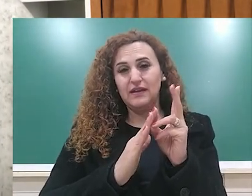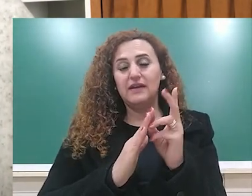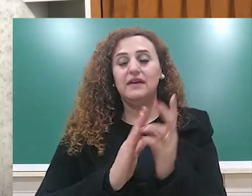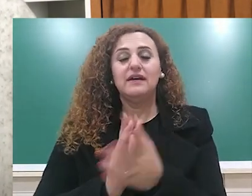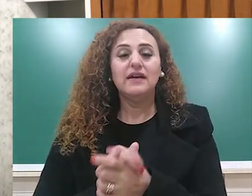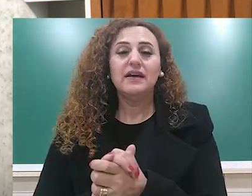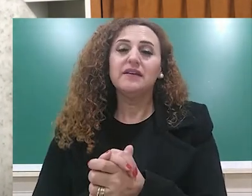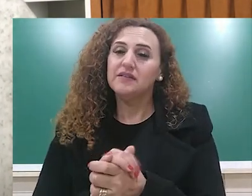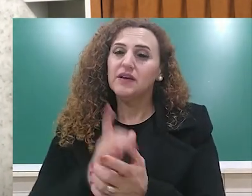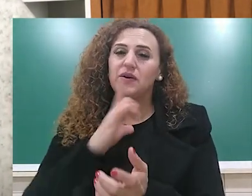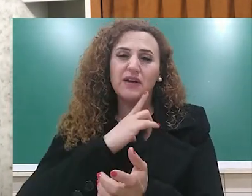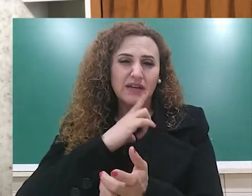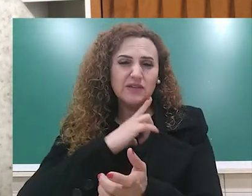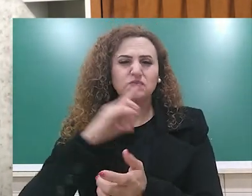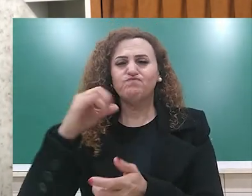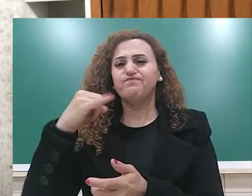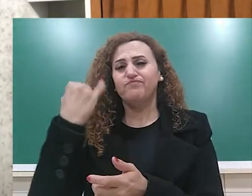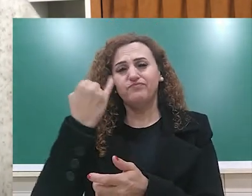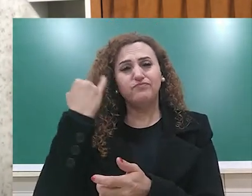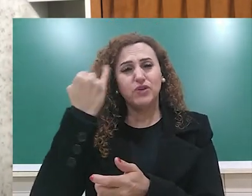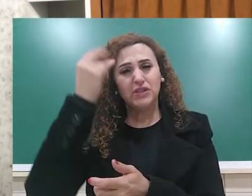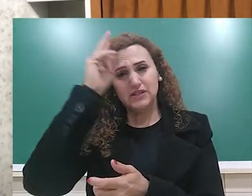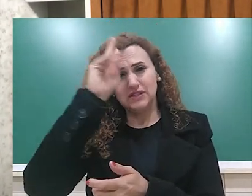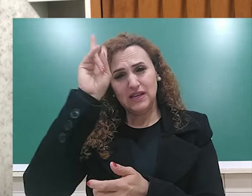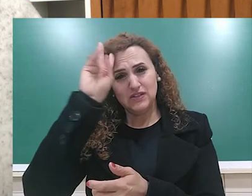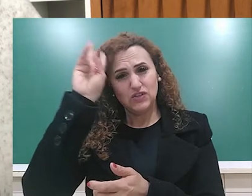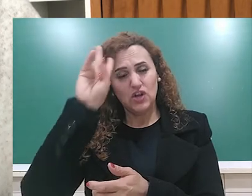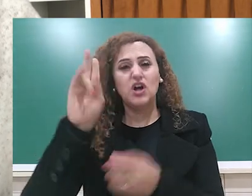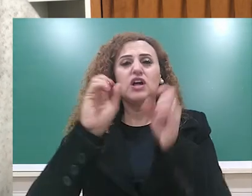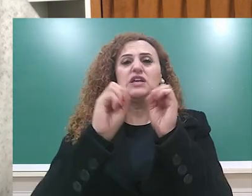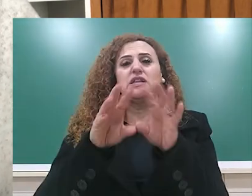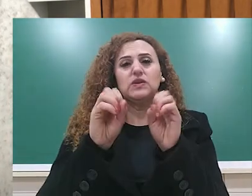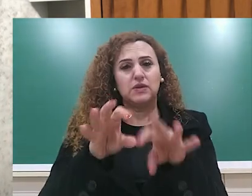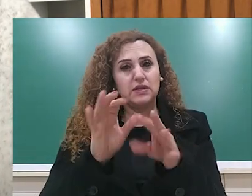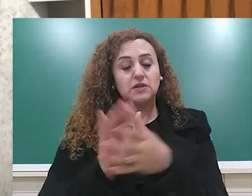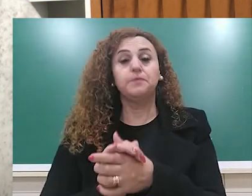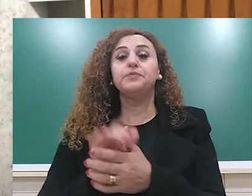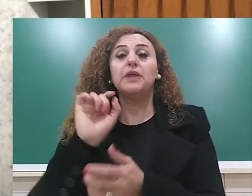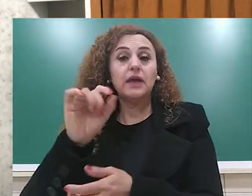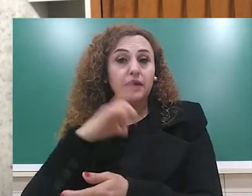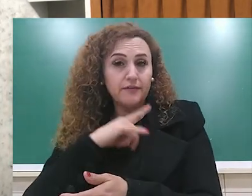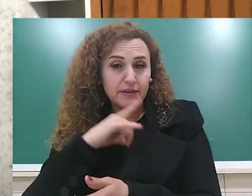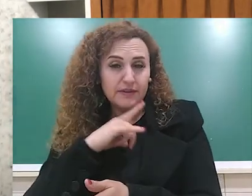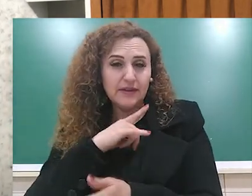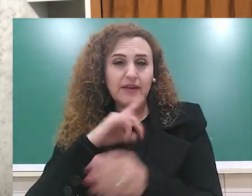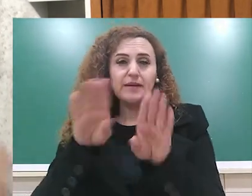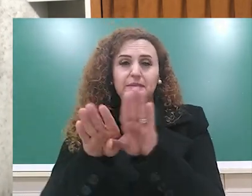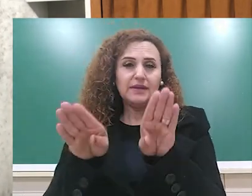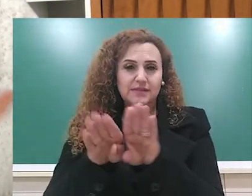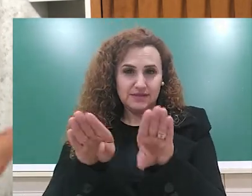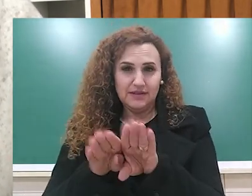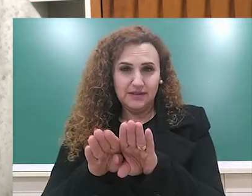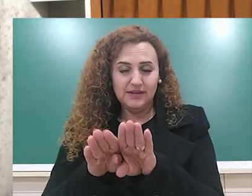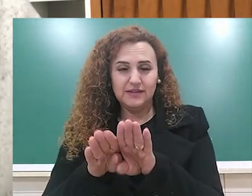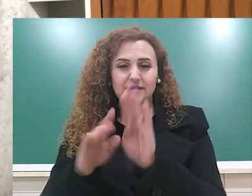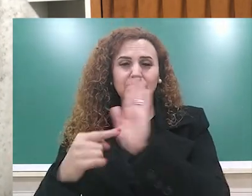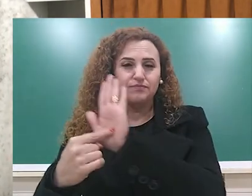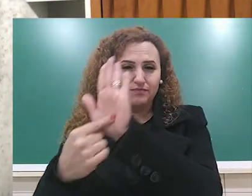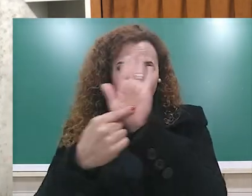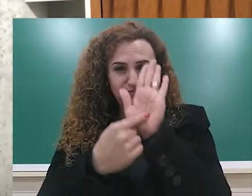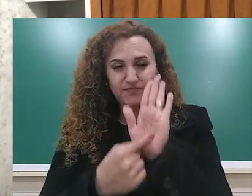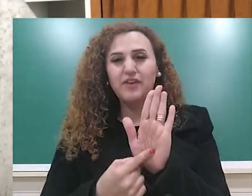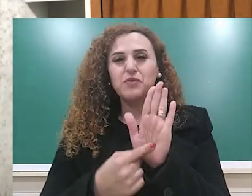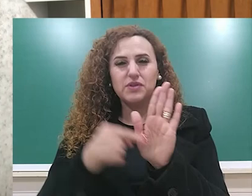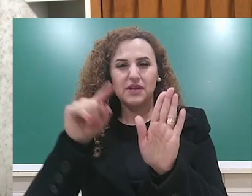traço bastante importante da história da nossa educação, e que vai ter bastante reflexo depois na continuidade